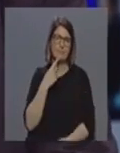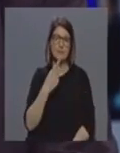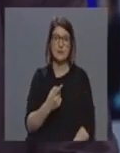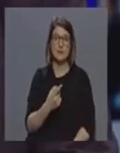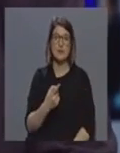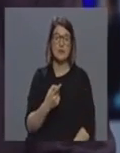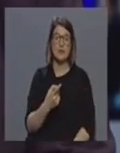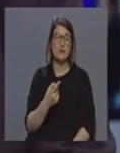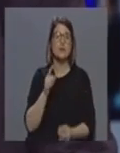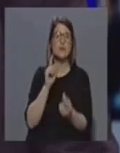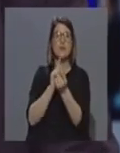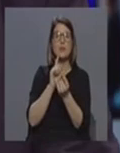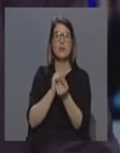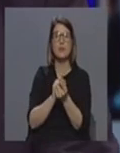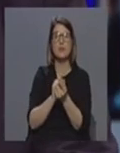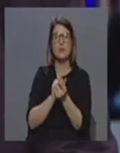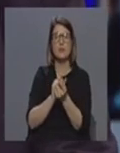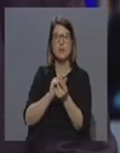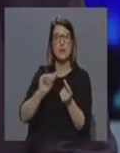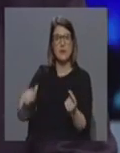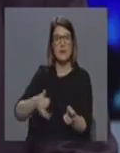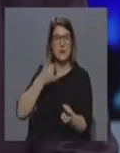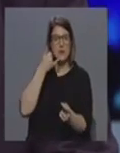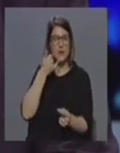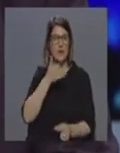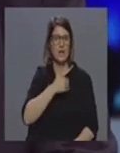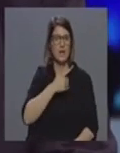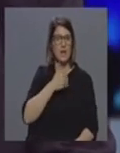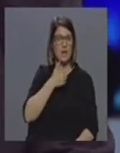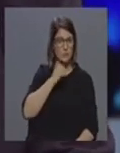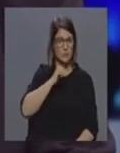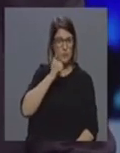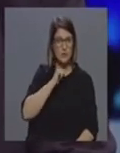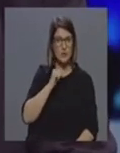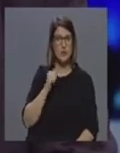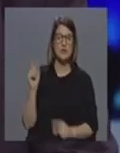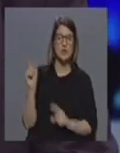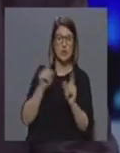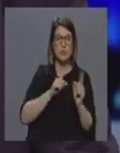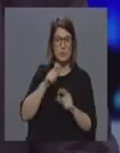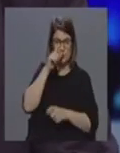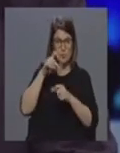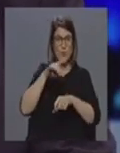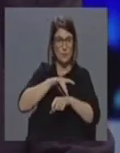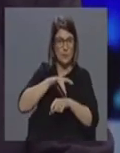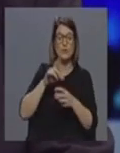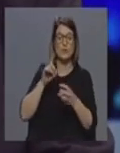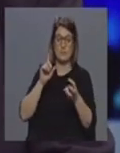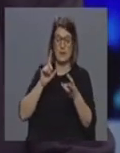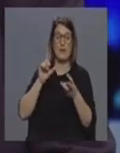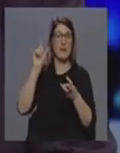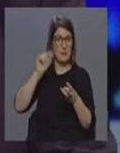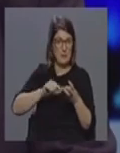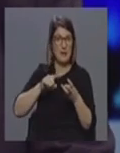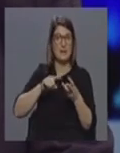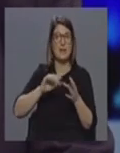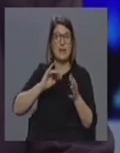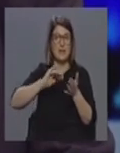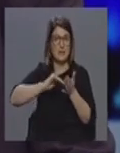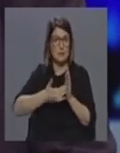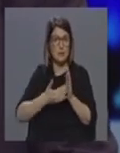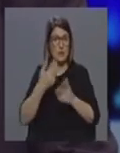começamos no atendimento na linha Açores fazemos o transporte dos doentes estamos na altura nos exames